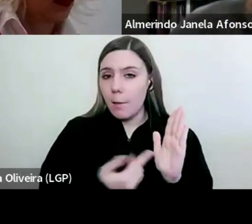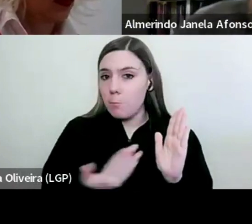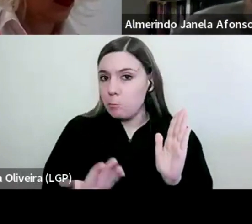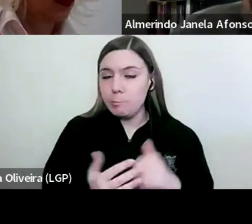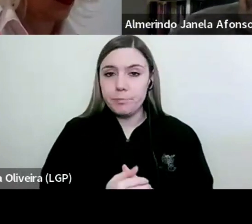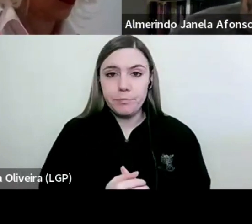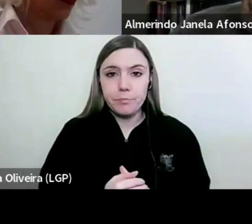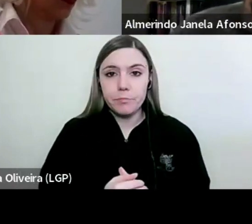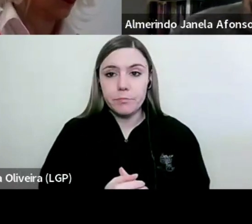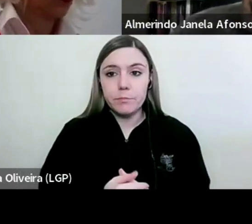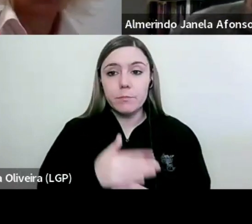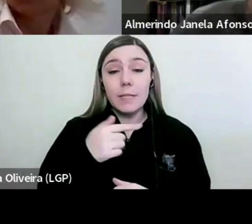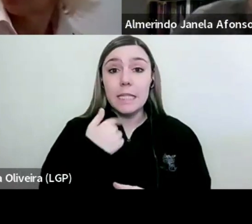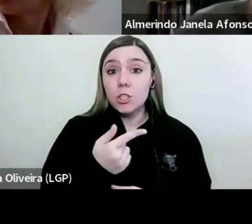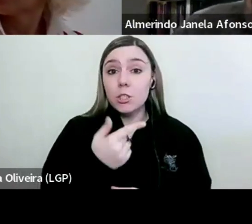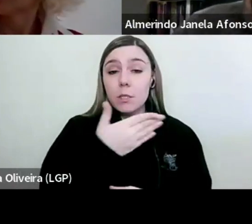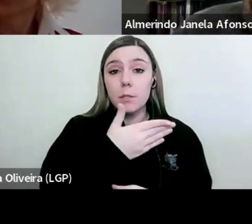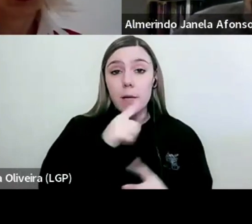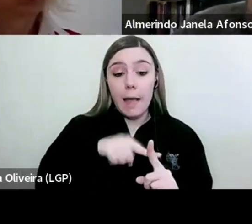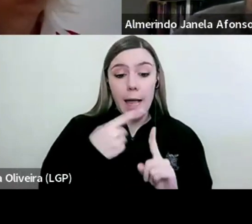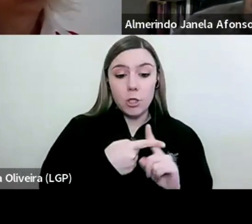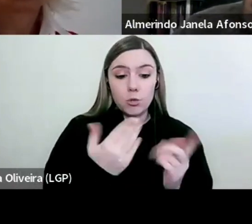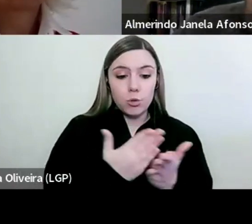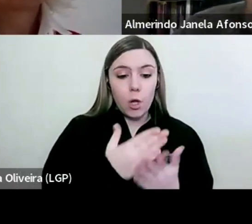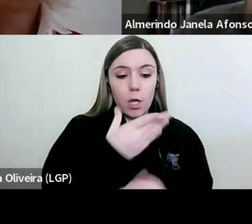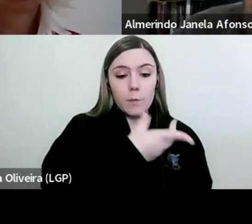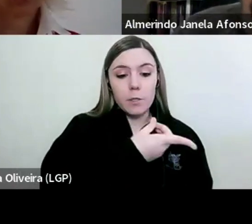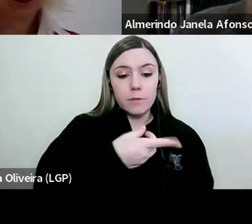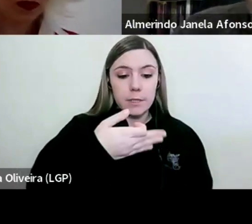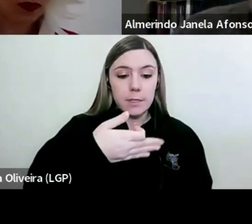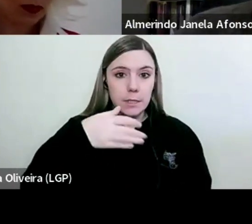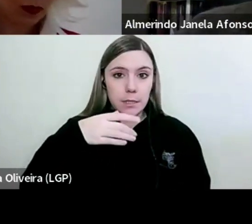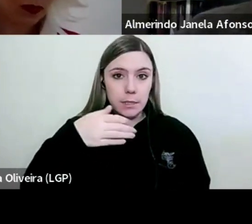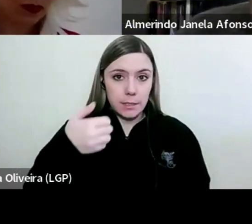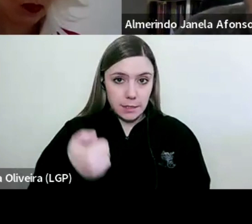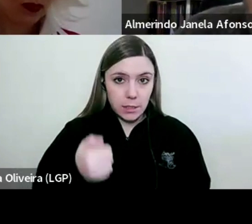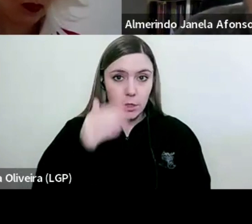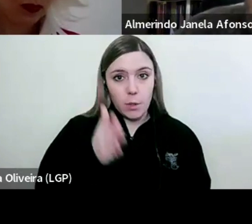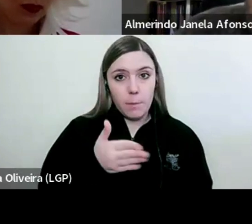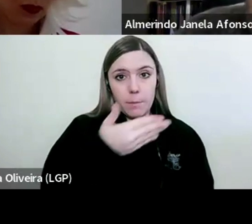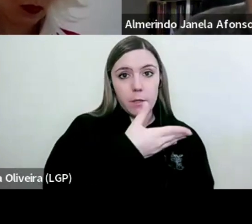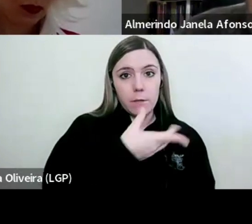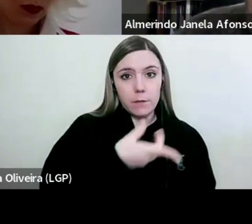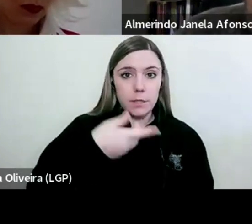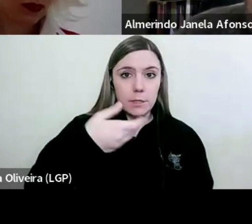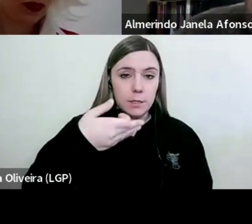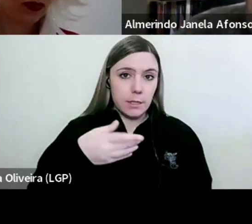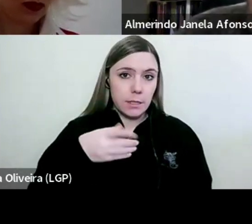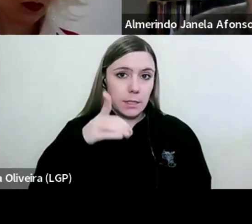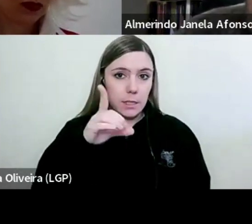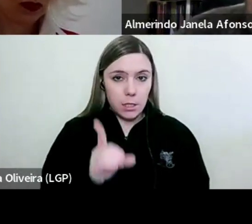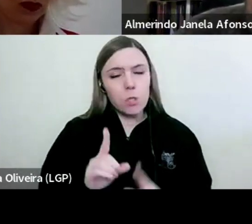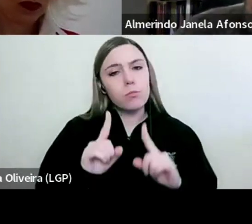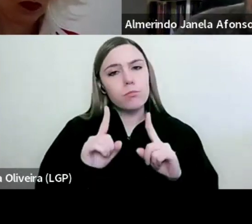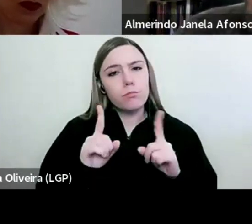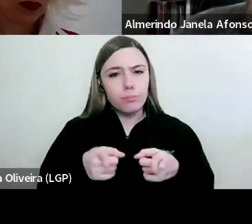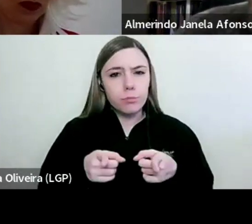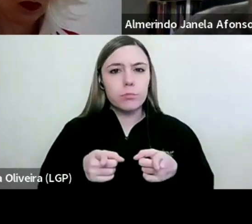75, no ano letivo 75-76, fosse adotado um regime experimental